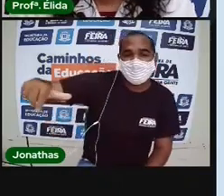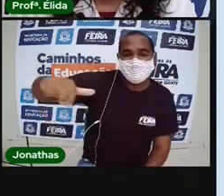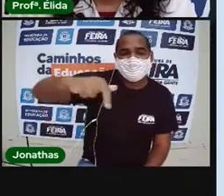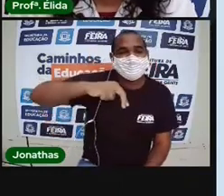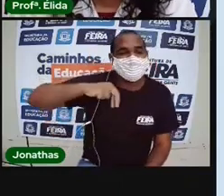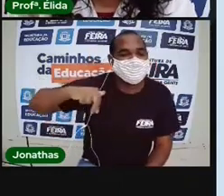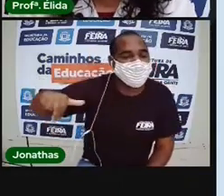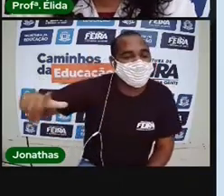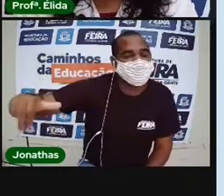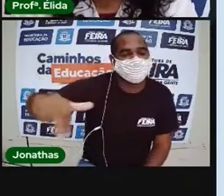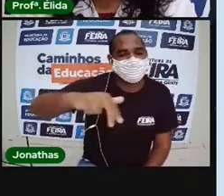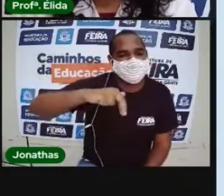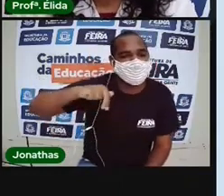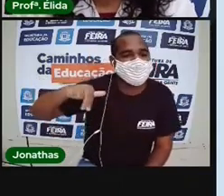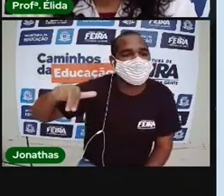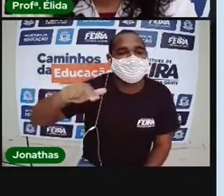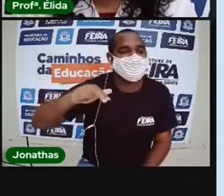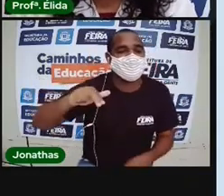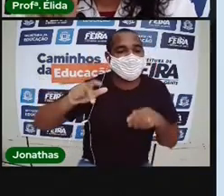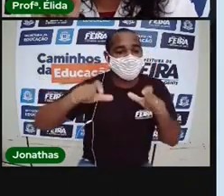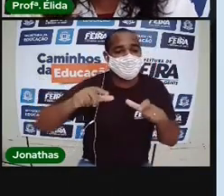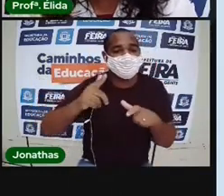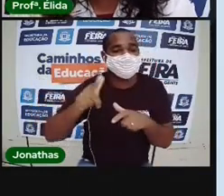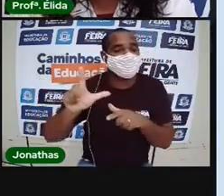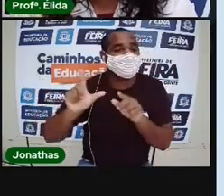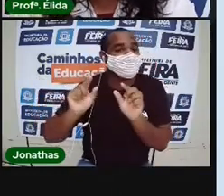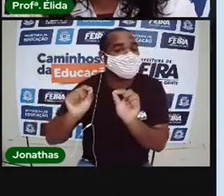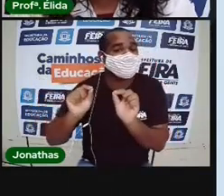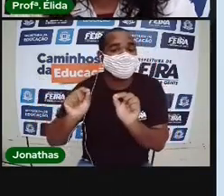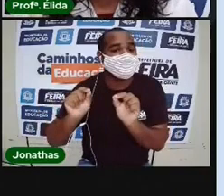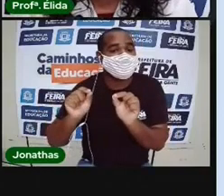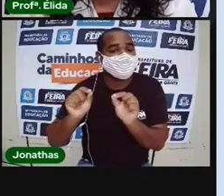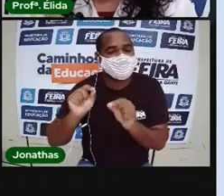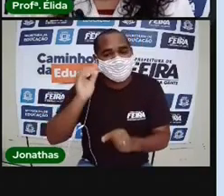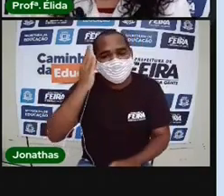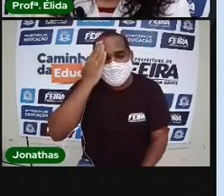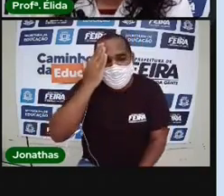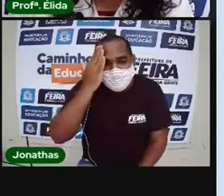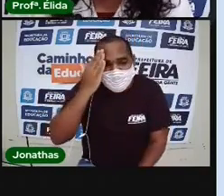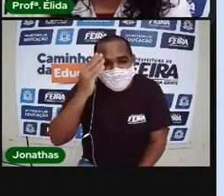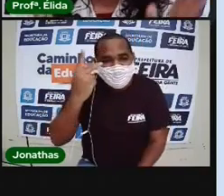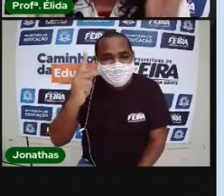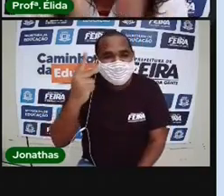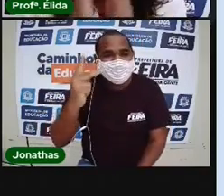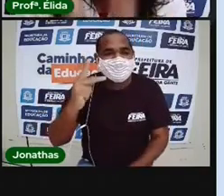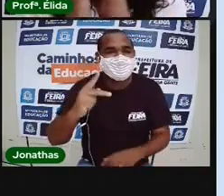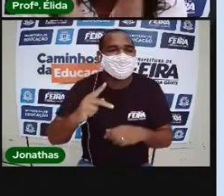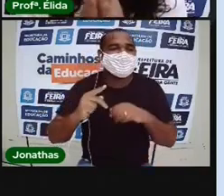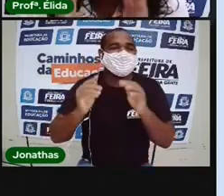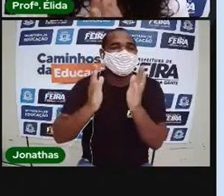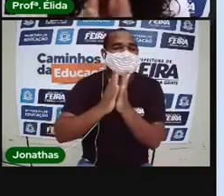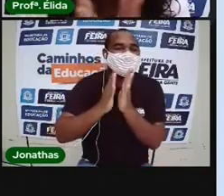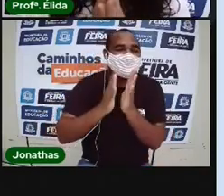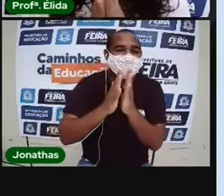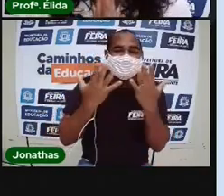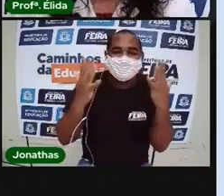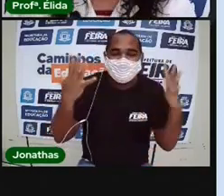muitas voltas, mas não sai do lugar. Já sabe o que é? Isso aí. O